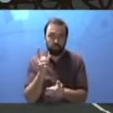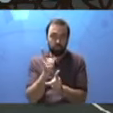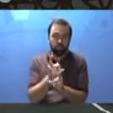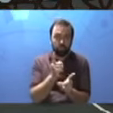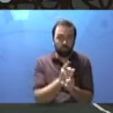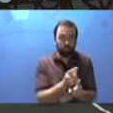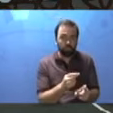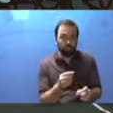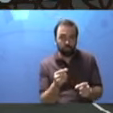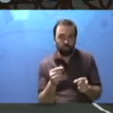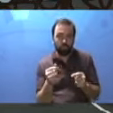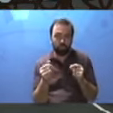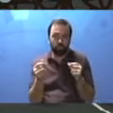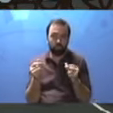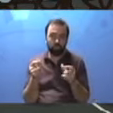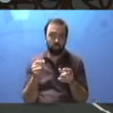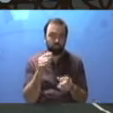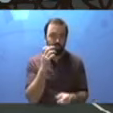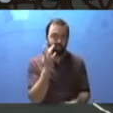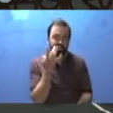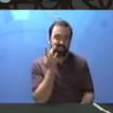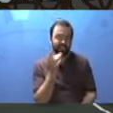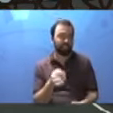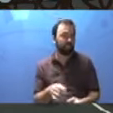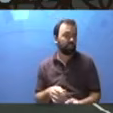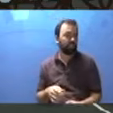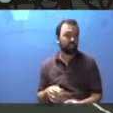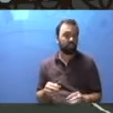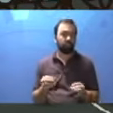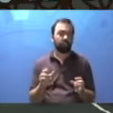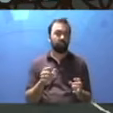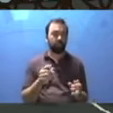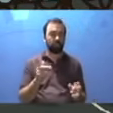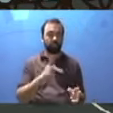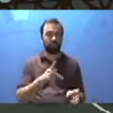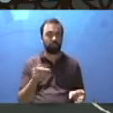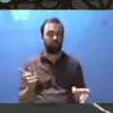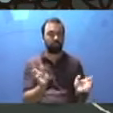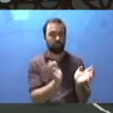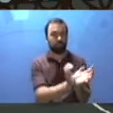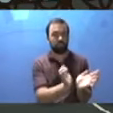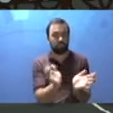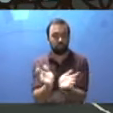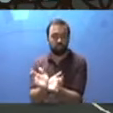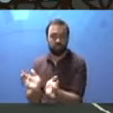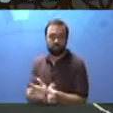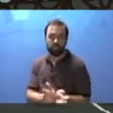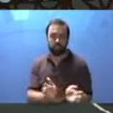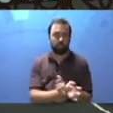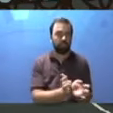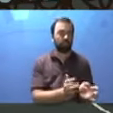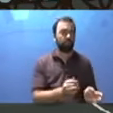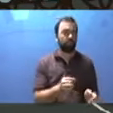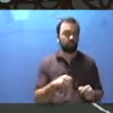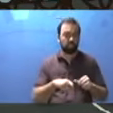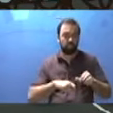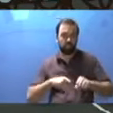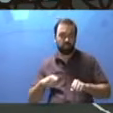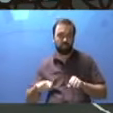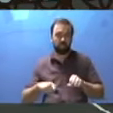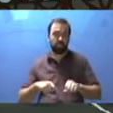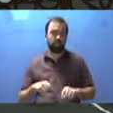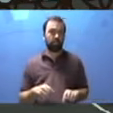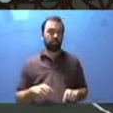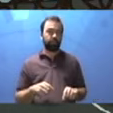escola? O professor vai organizar os grupos, aguarde as instruções e boa sorte. Porém, nós não